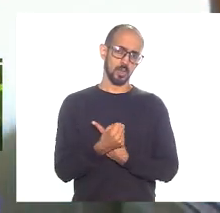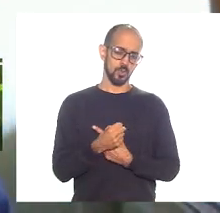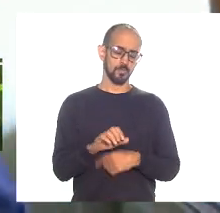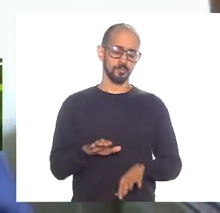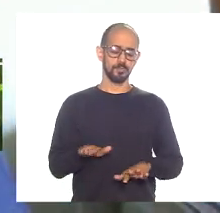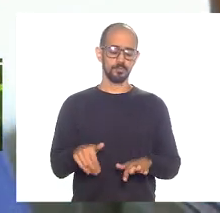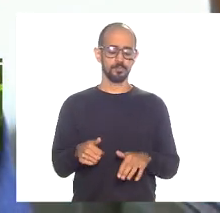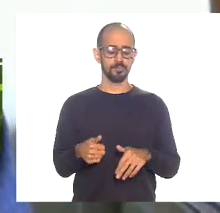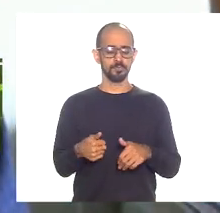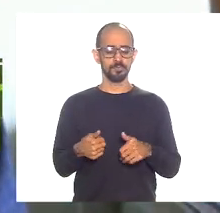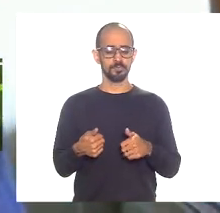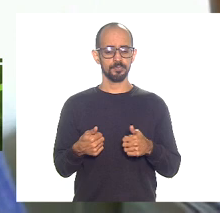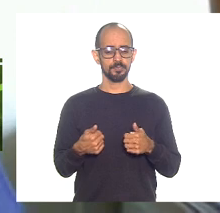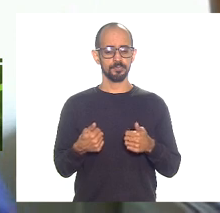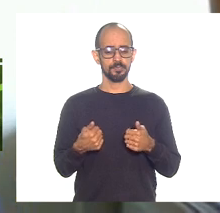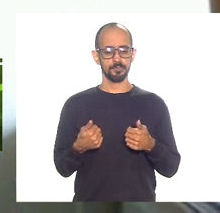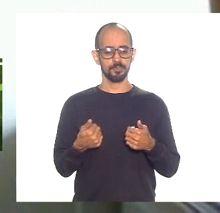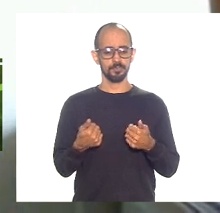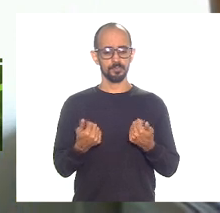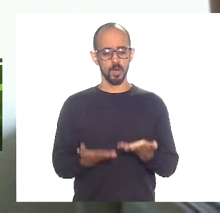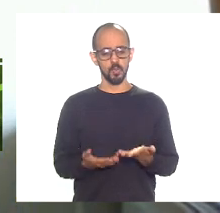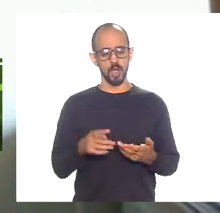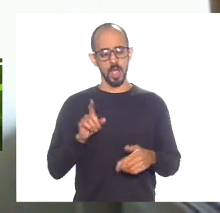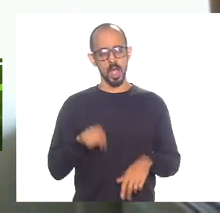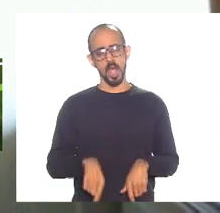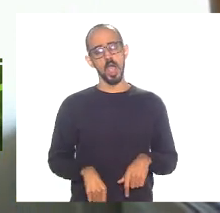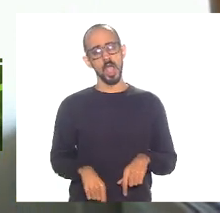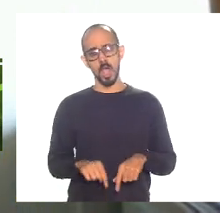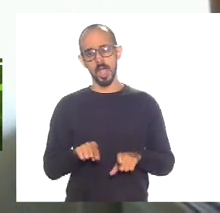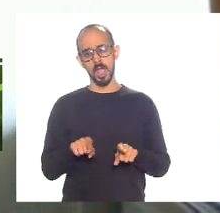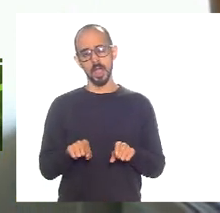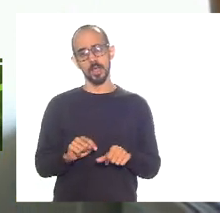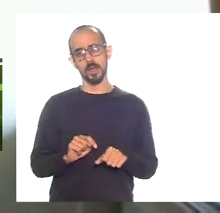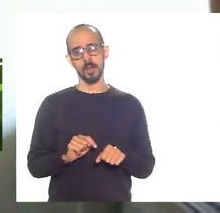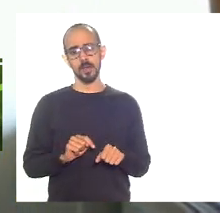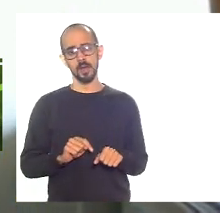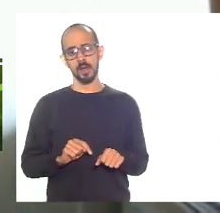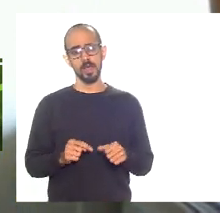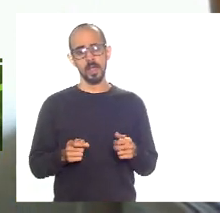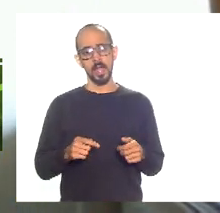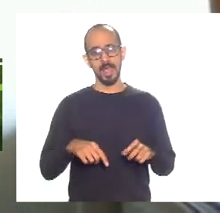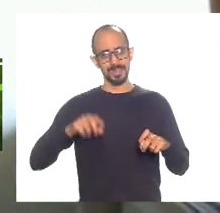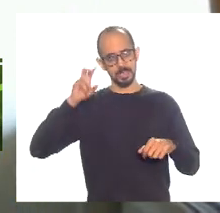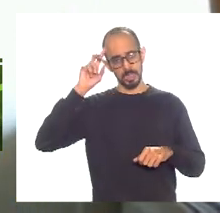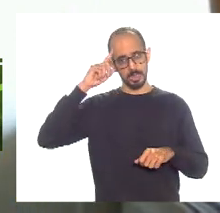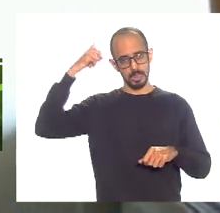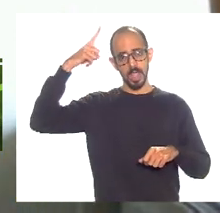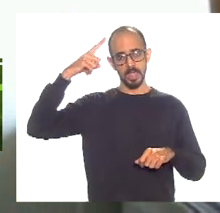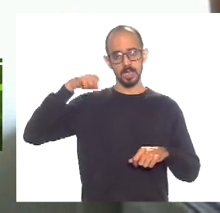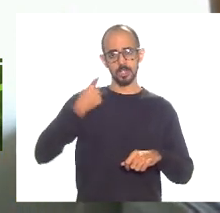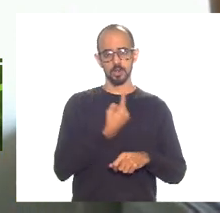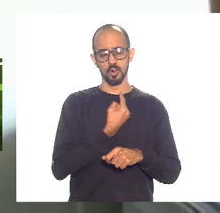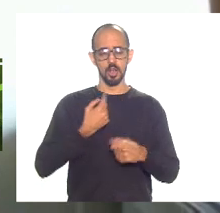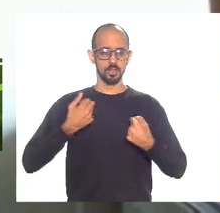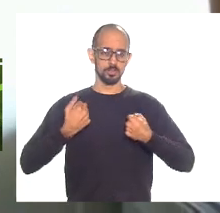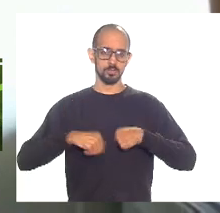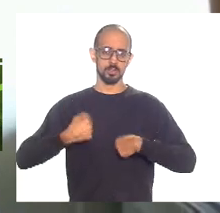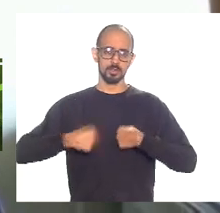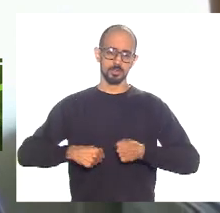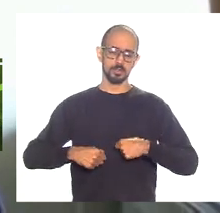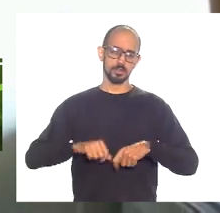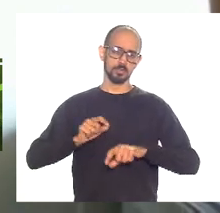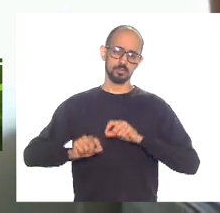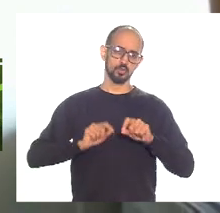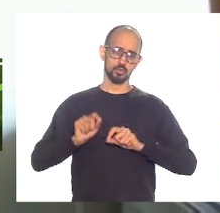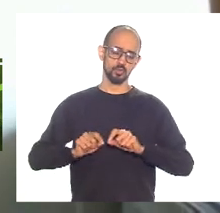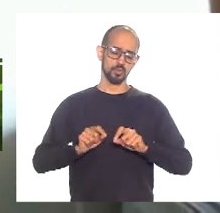então é um pouco essa essa tese que também nós devemos aqui abraçar